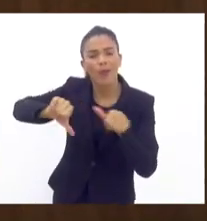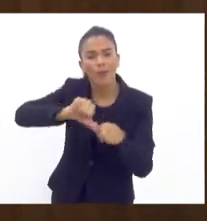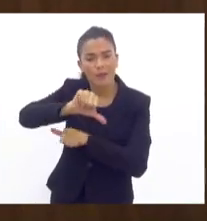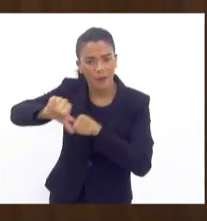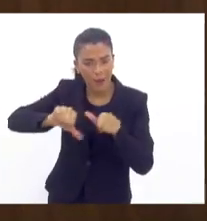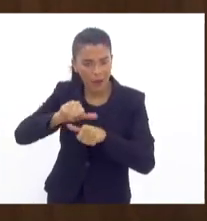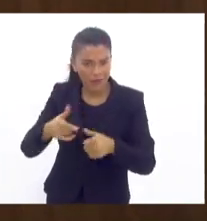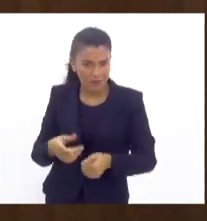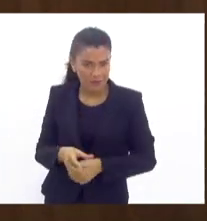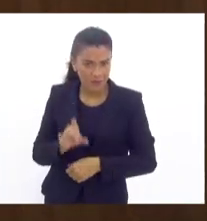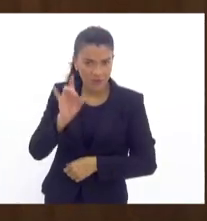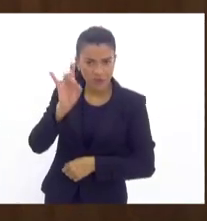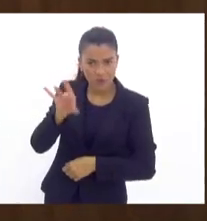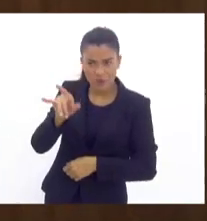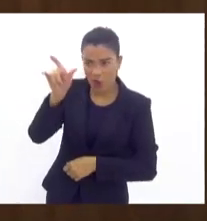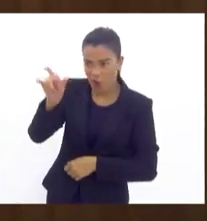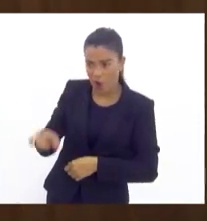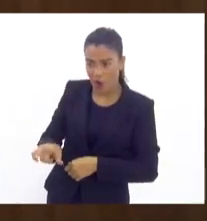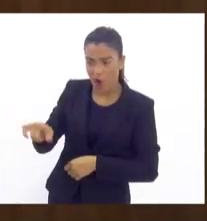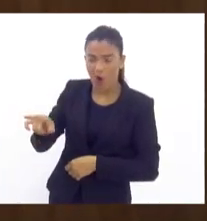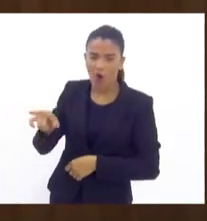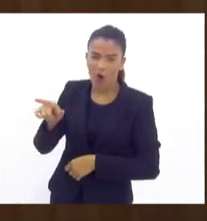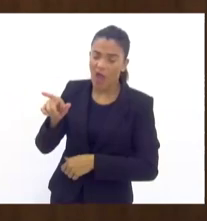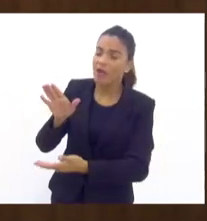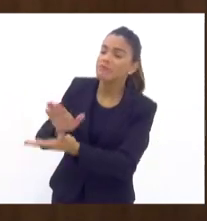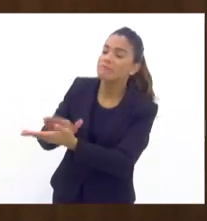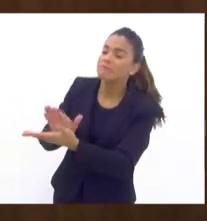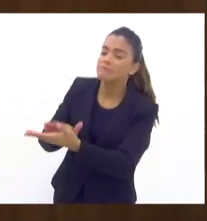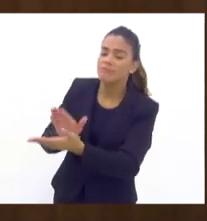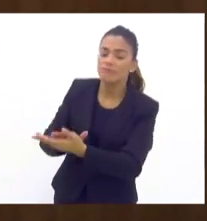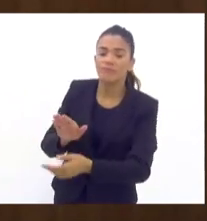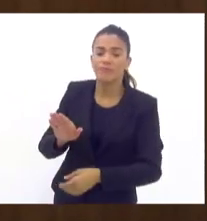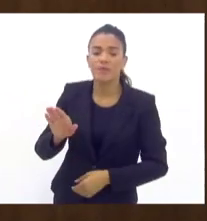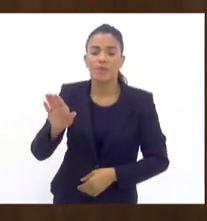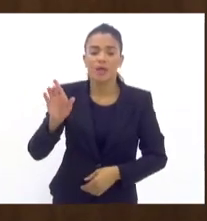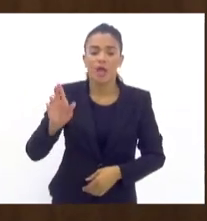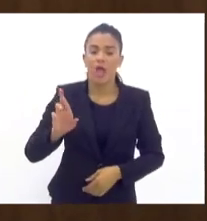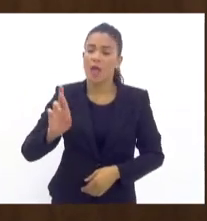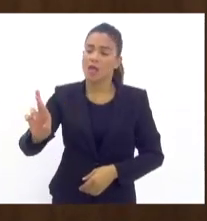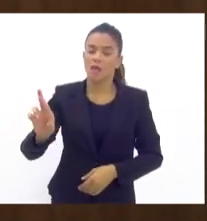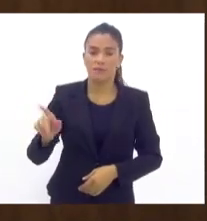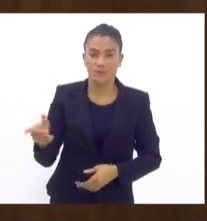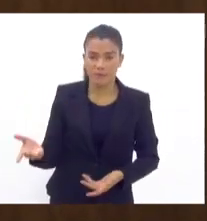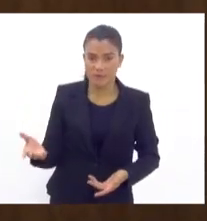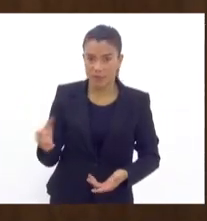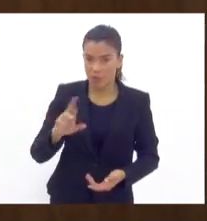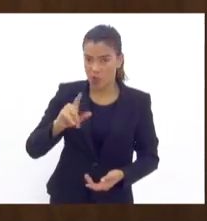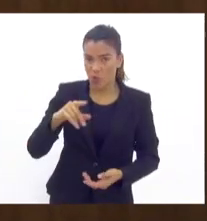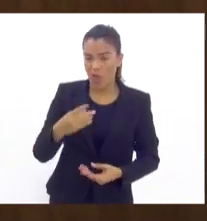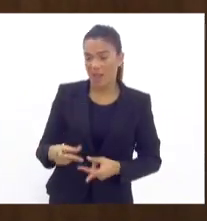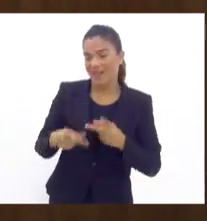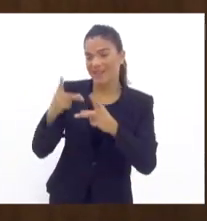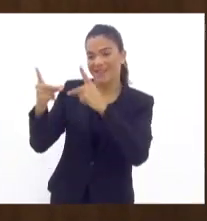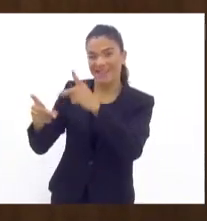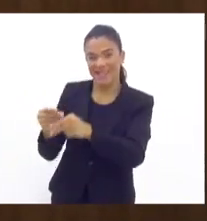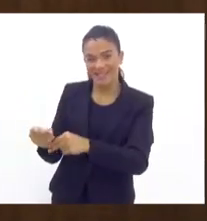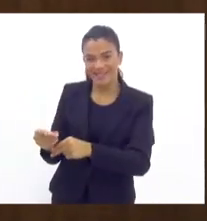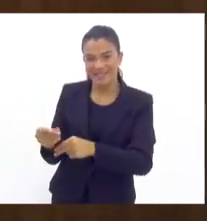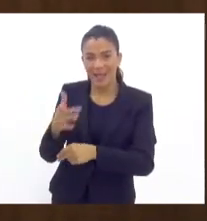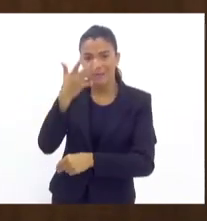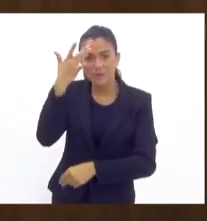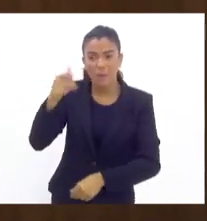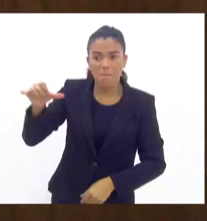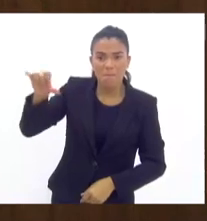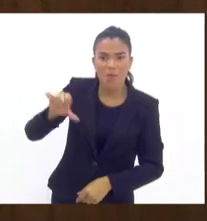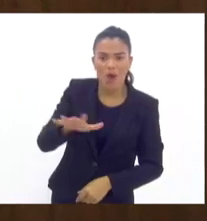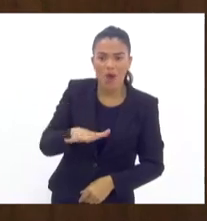trocado, só o praça que é cobrado. Então, nós temos que cobrar também a meta ao contrário. Não é dar presente. Muitas das vezes o cara piora